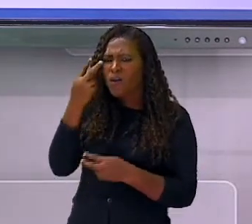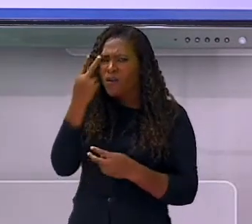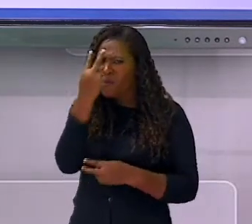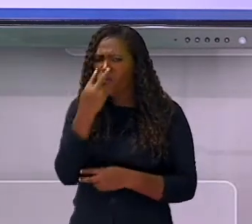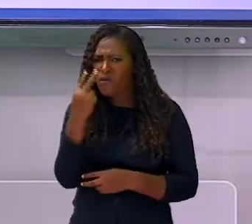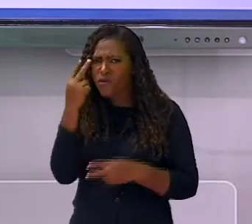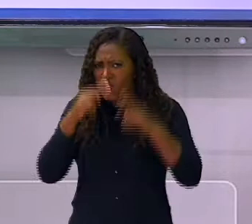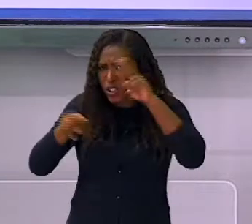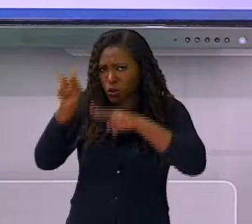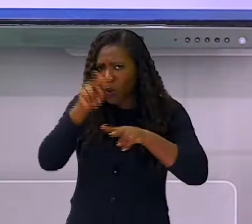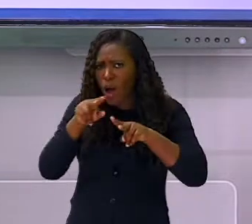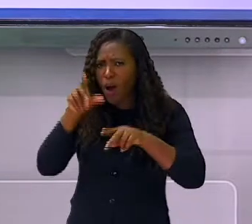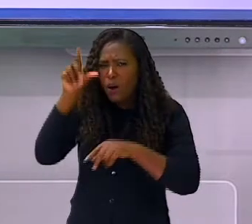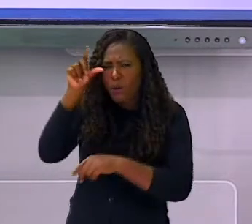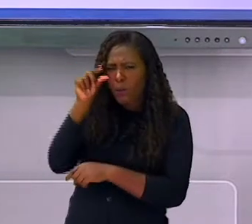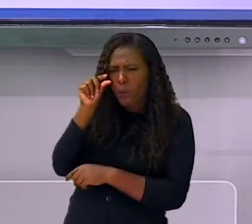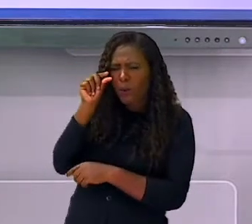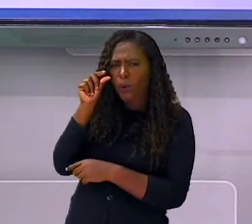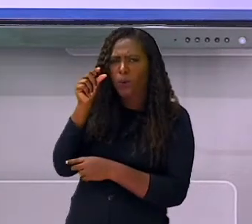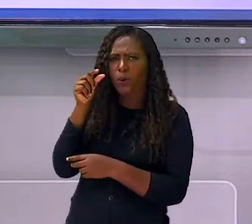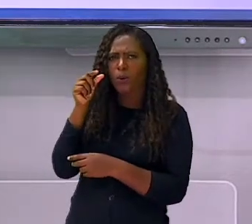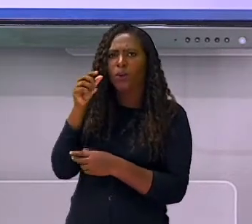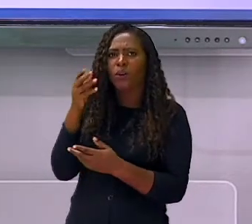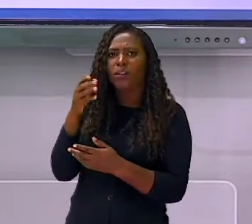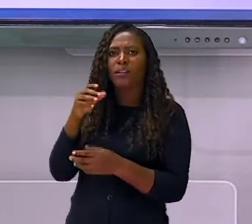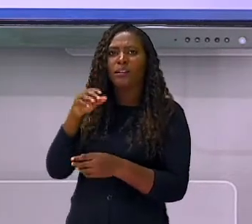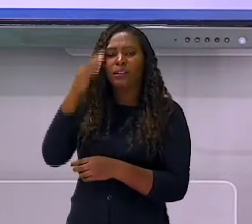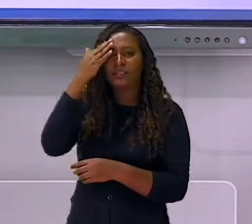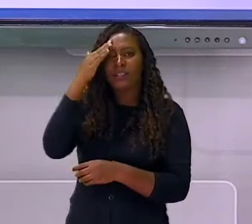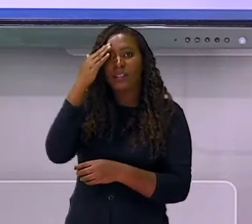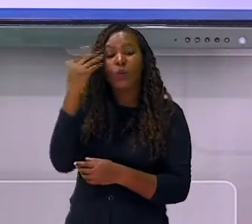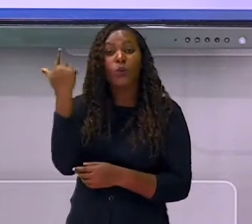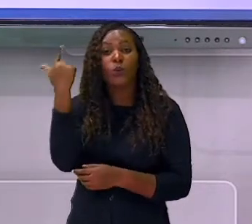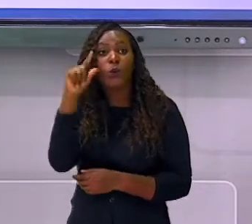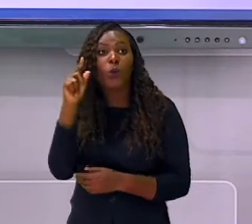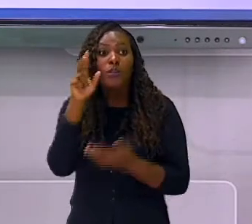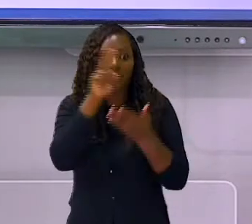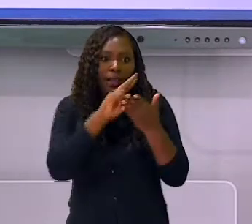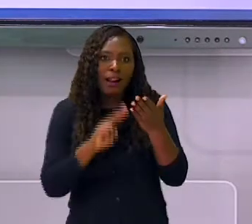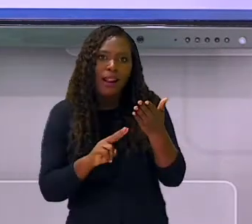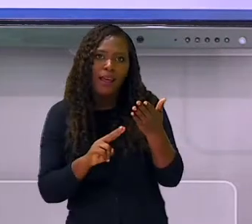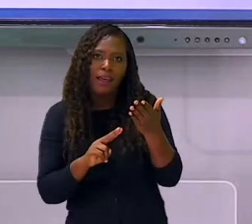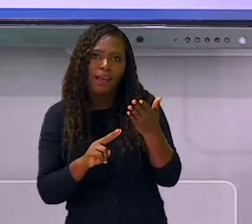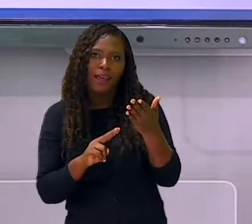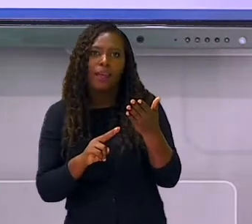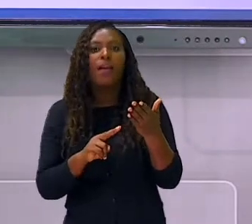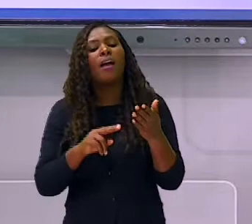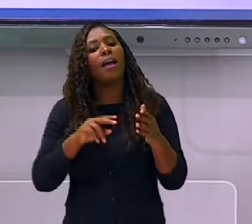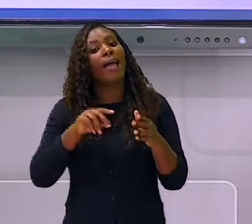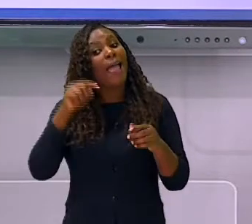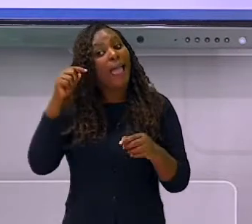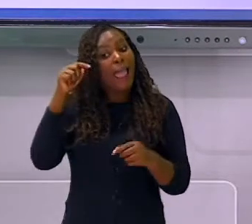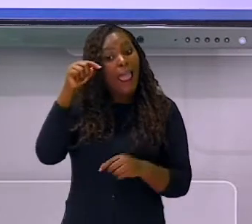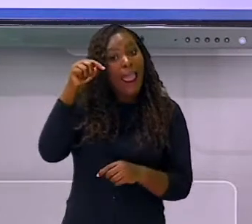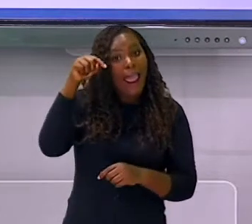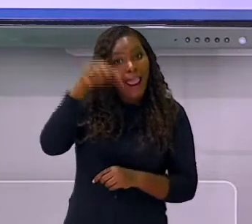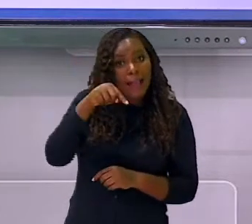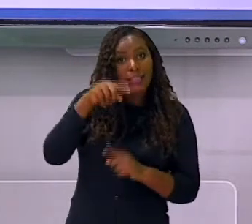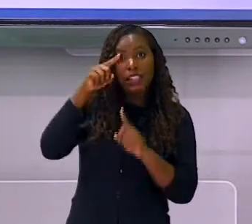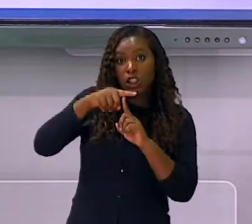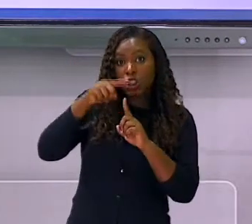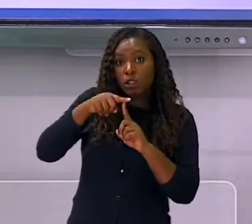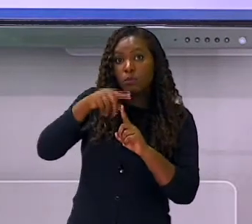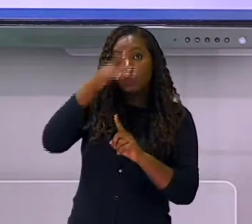elas não conseguem ler. Essas pessoas não são consideradas disléxicas. O que acontece aí